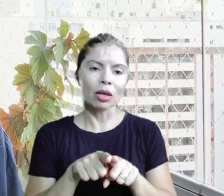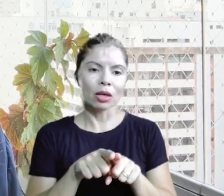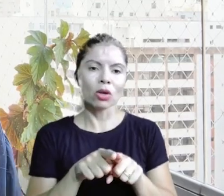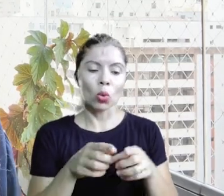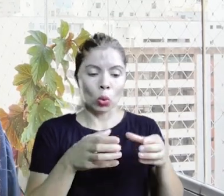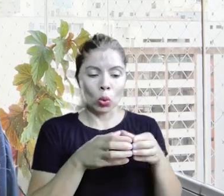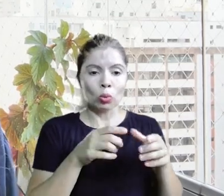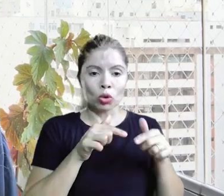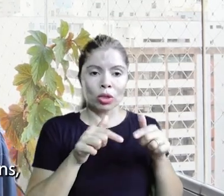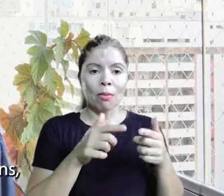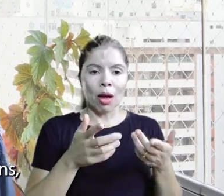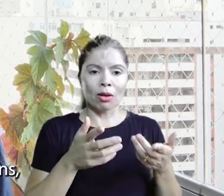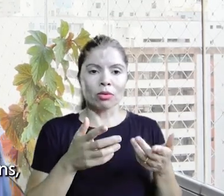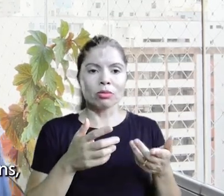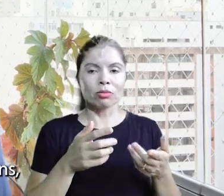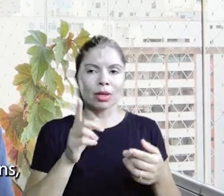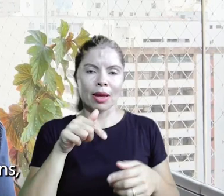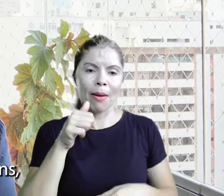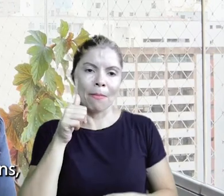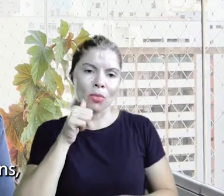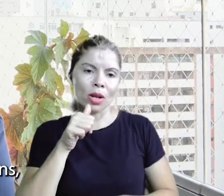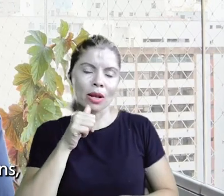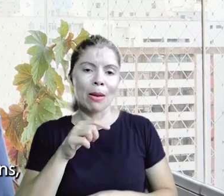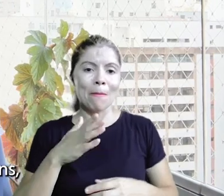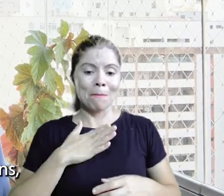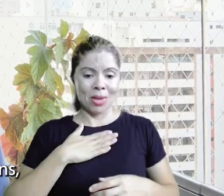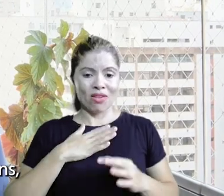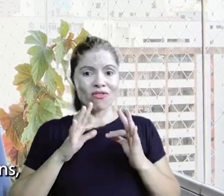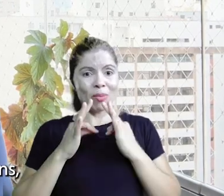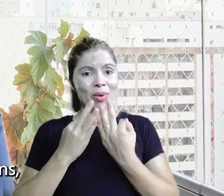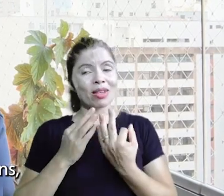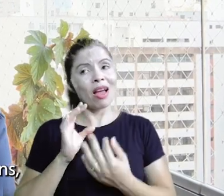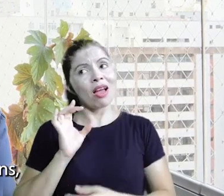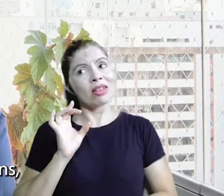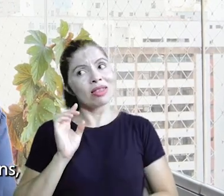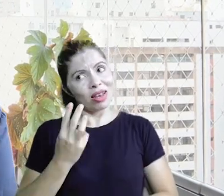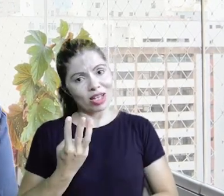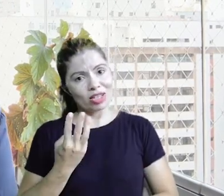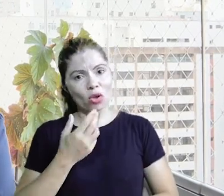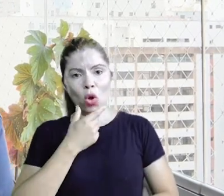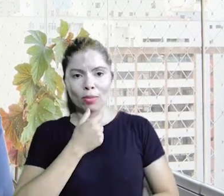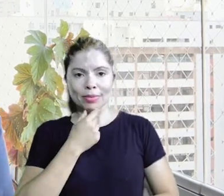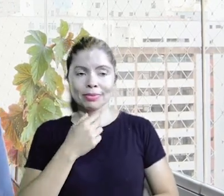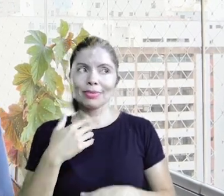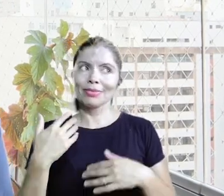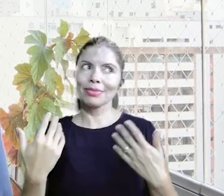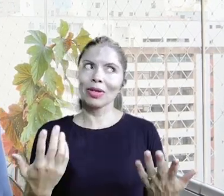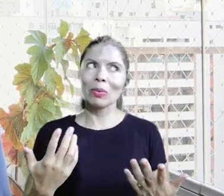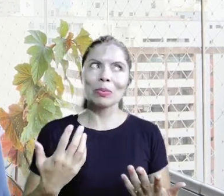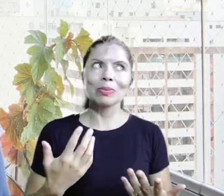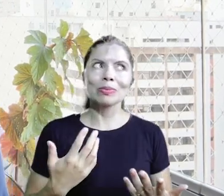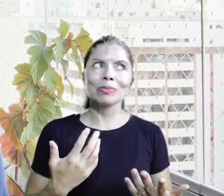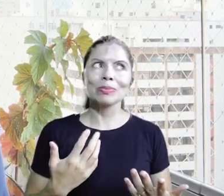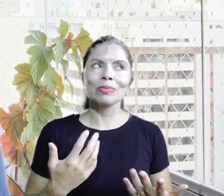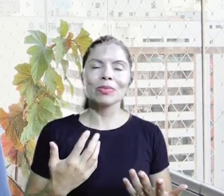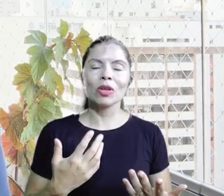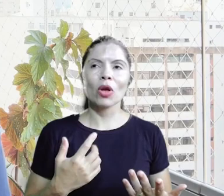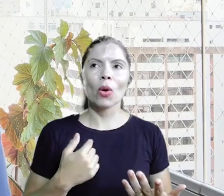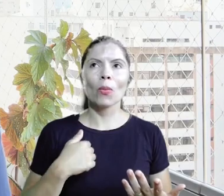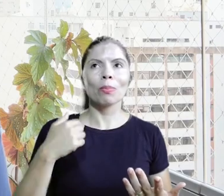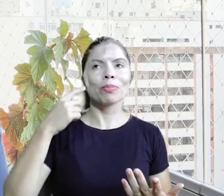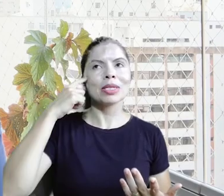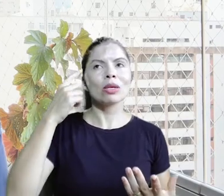maravilhosa equipe da Talente Sênior, aí sim tinha as mulheres, mas a minha família estava com três homens. Então, foi muito,